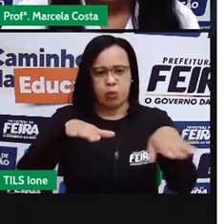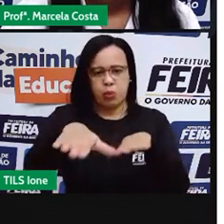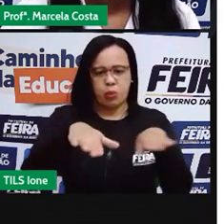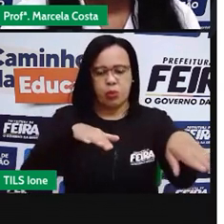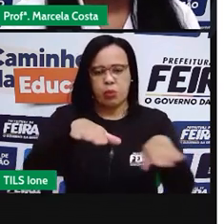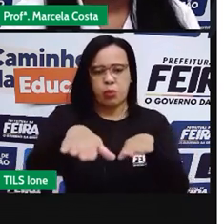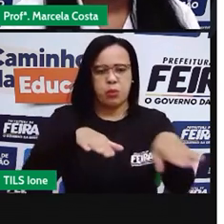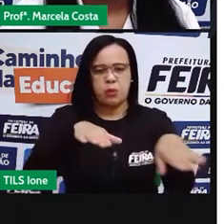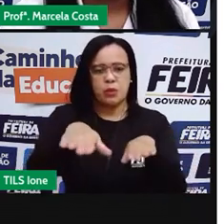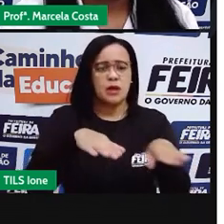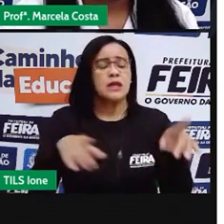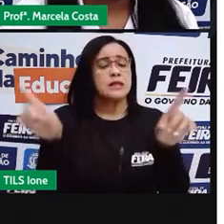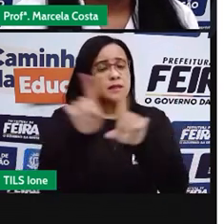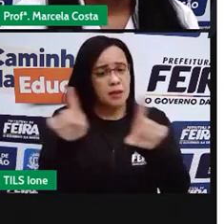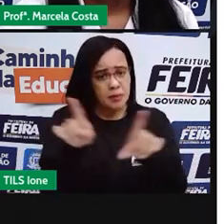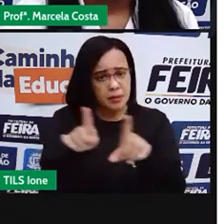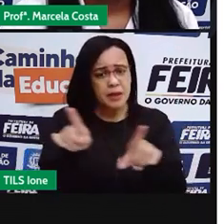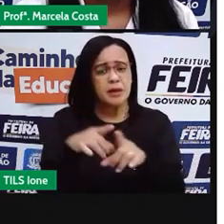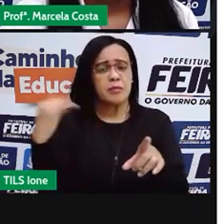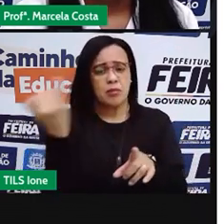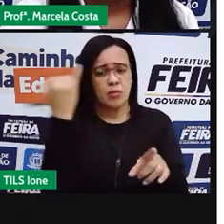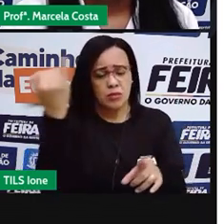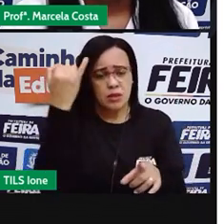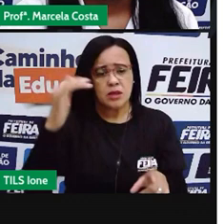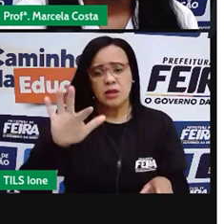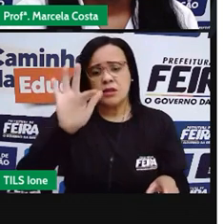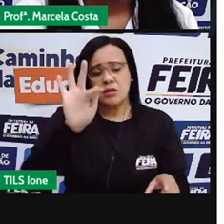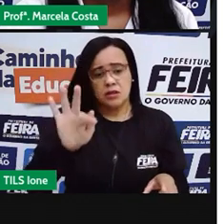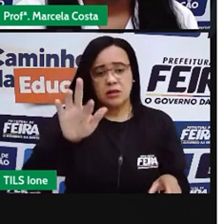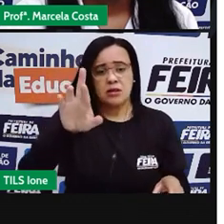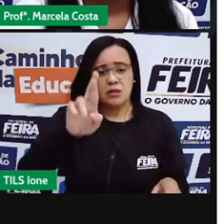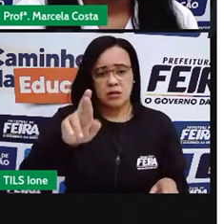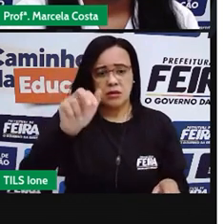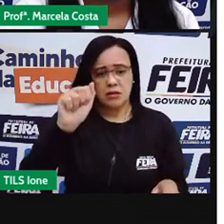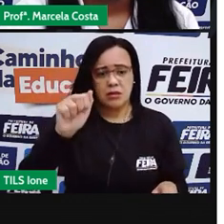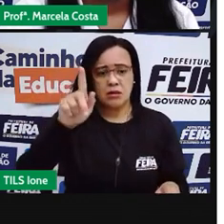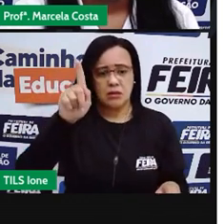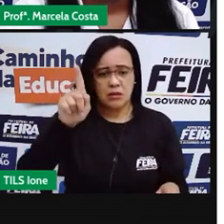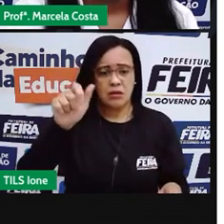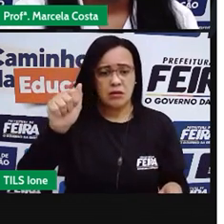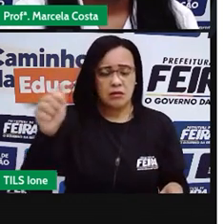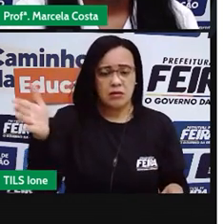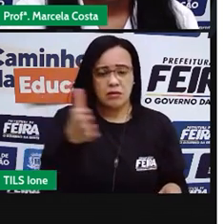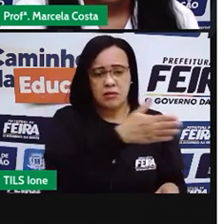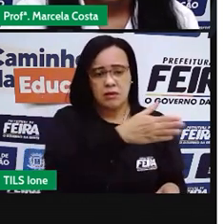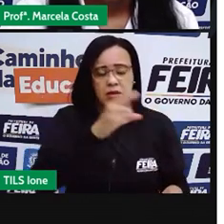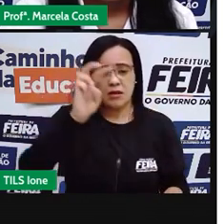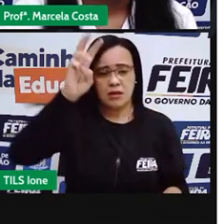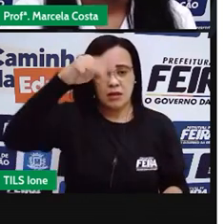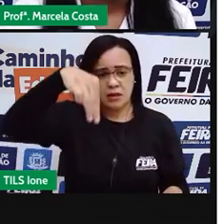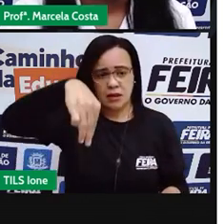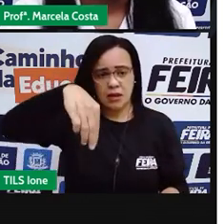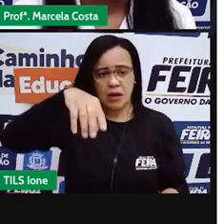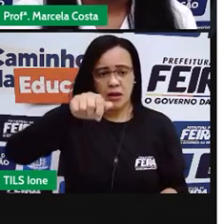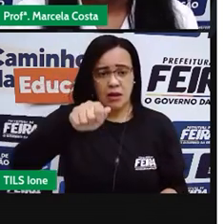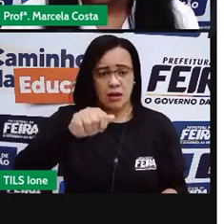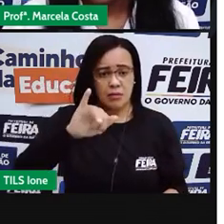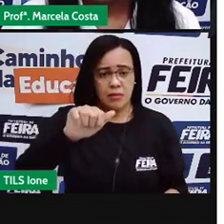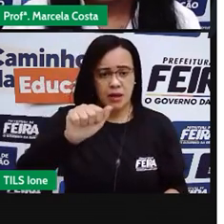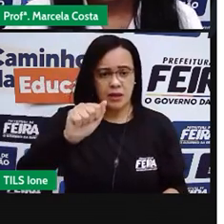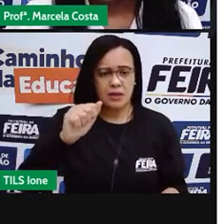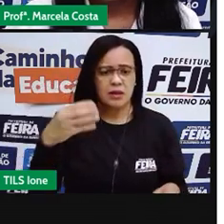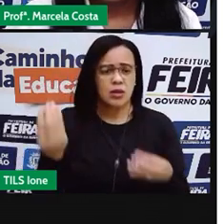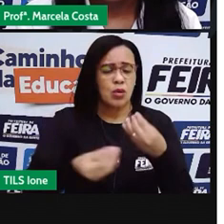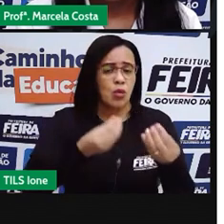que ela foi aí com um prolongamento da Avenida...